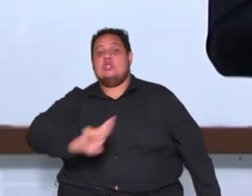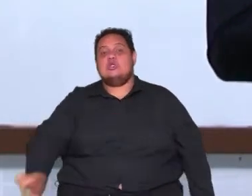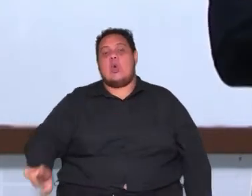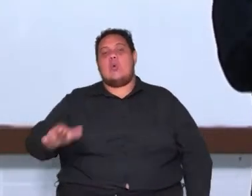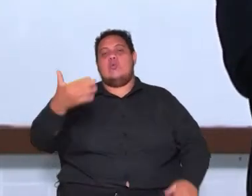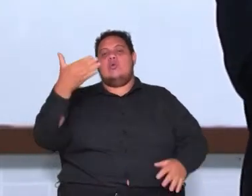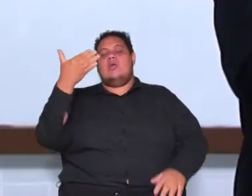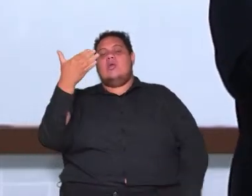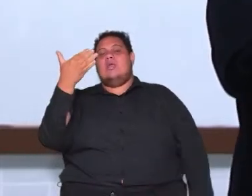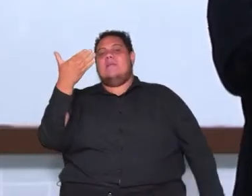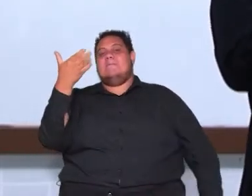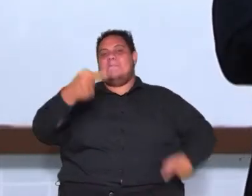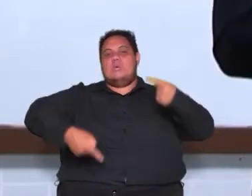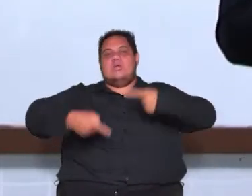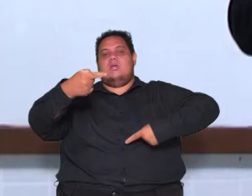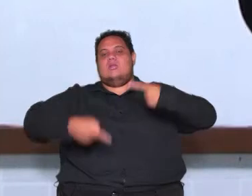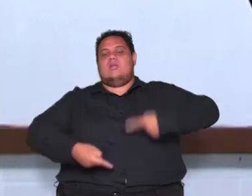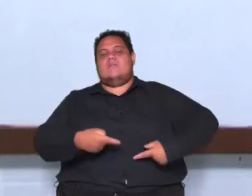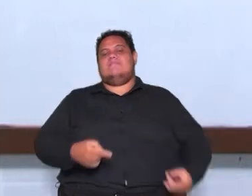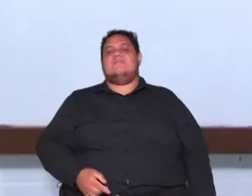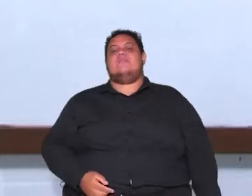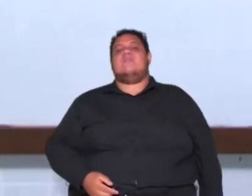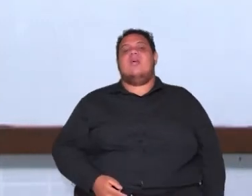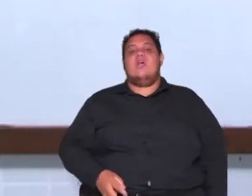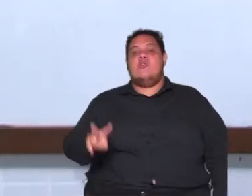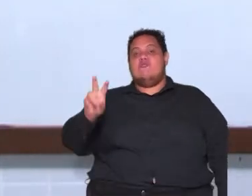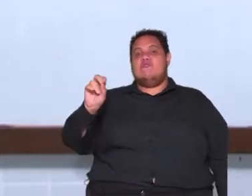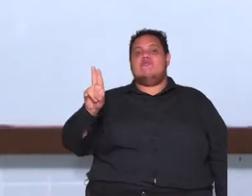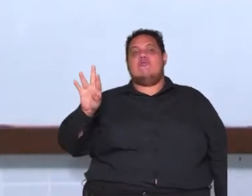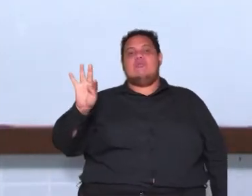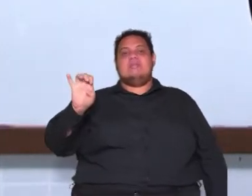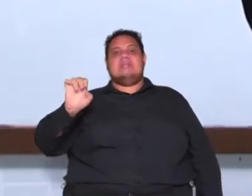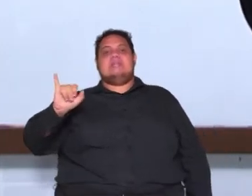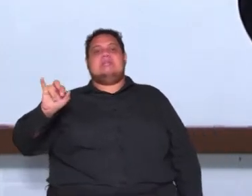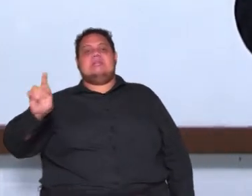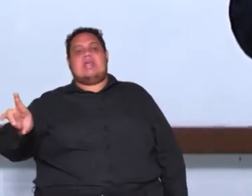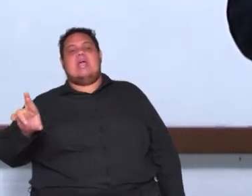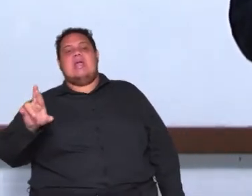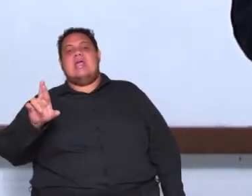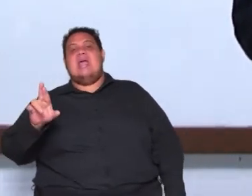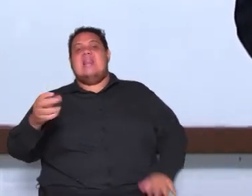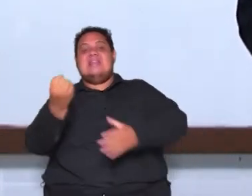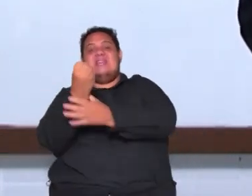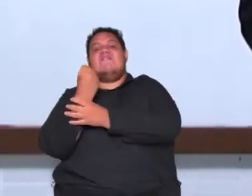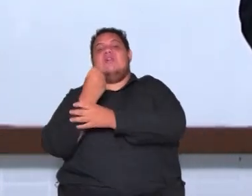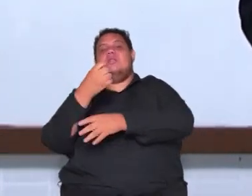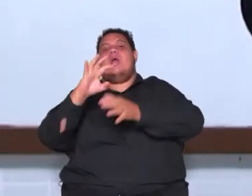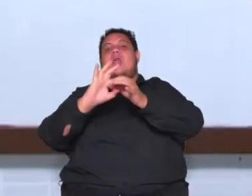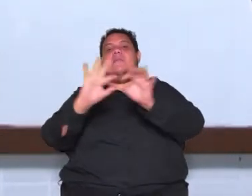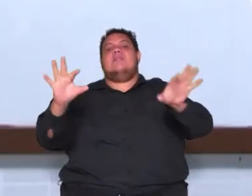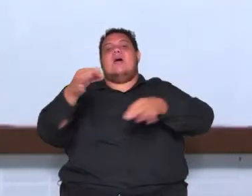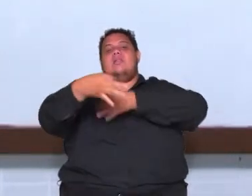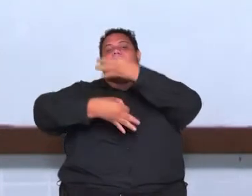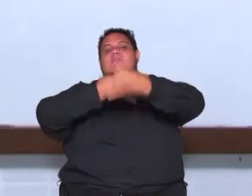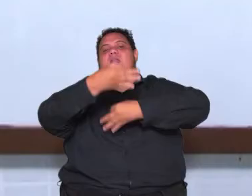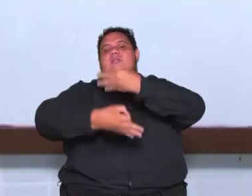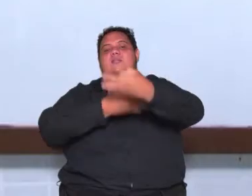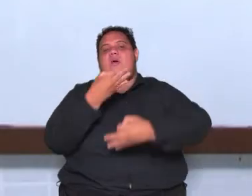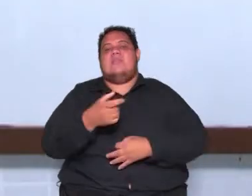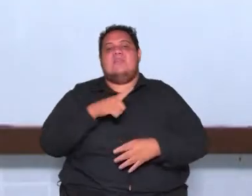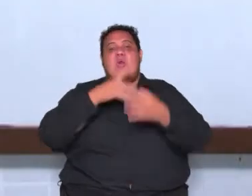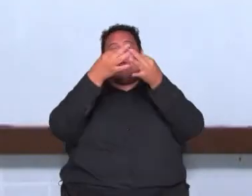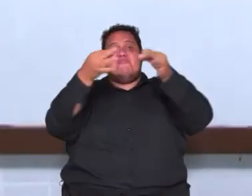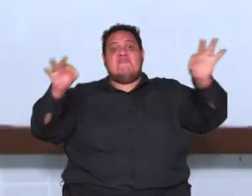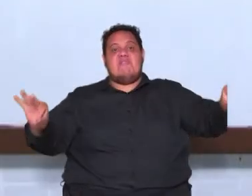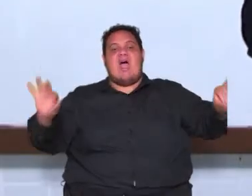e Voltaire ele defendia a liberdade de expressão tem uma frase dele muito